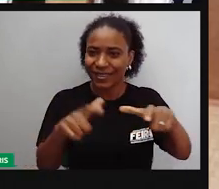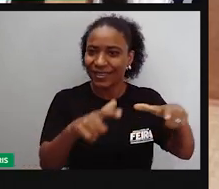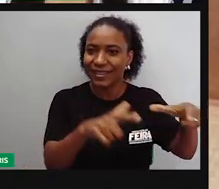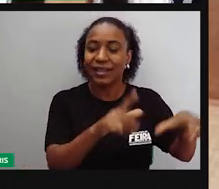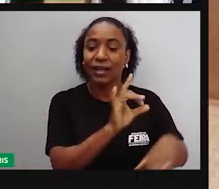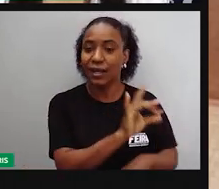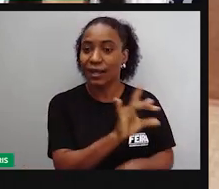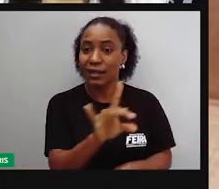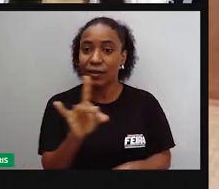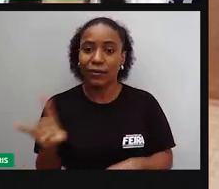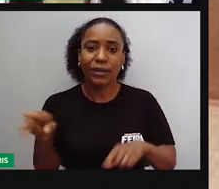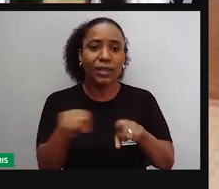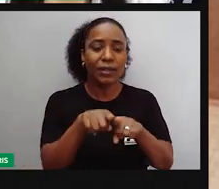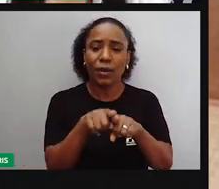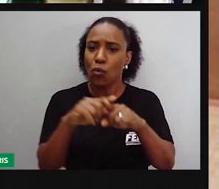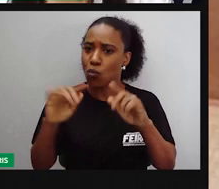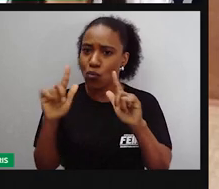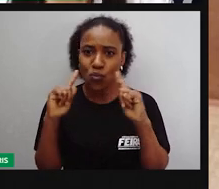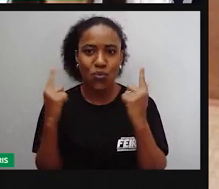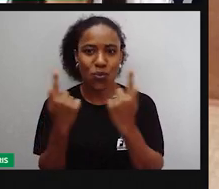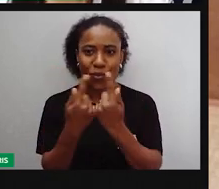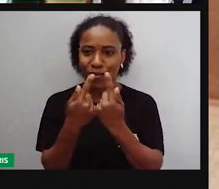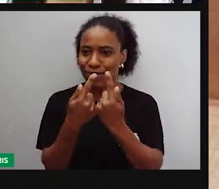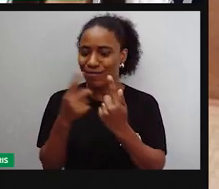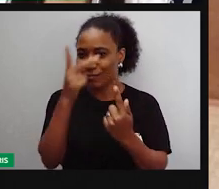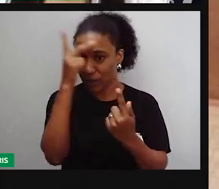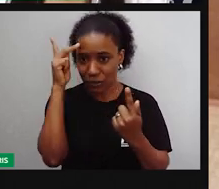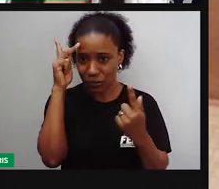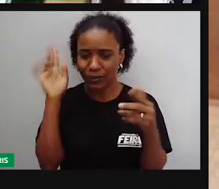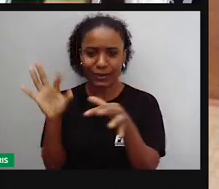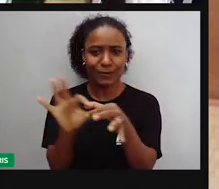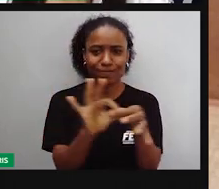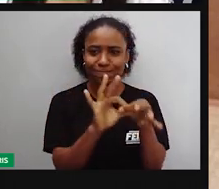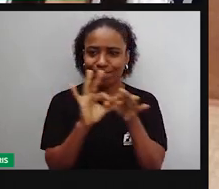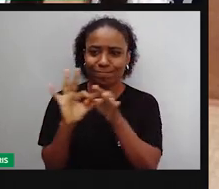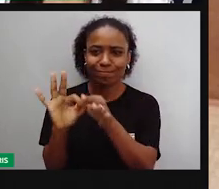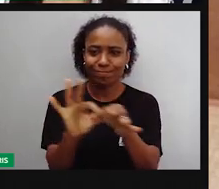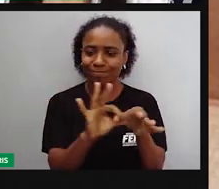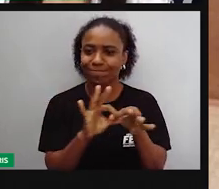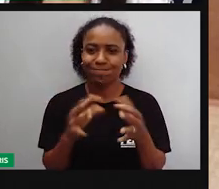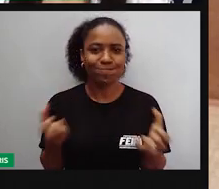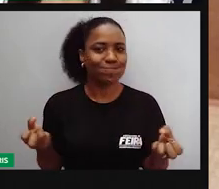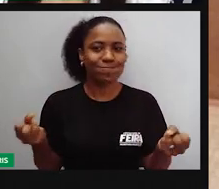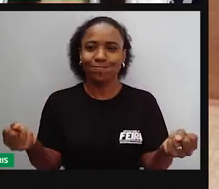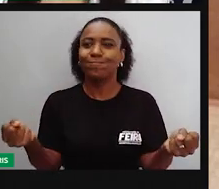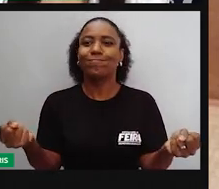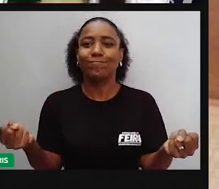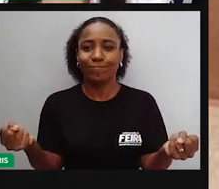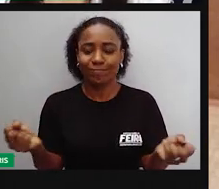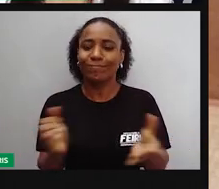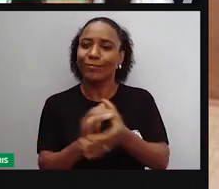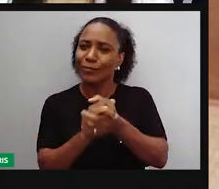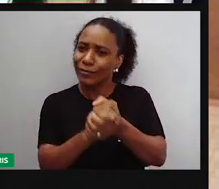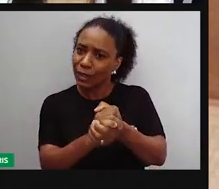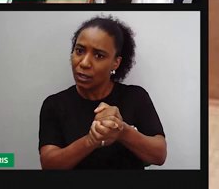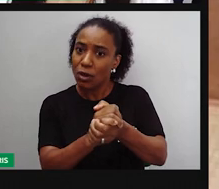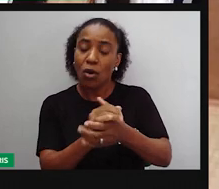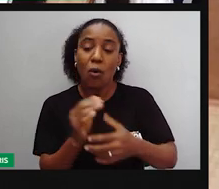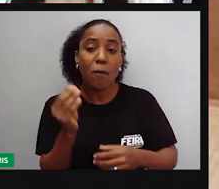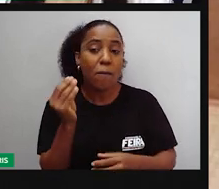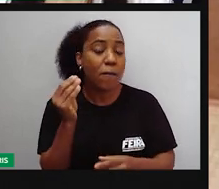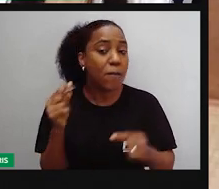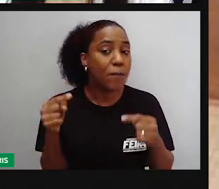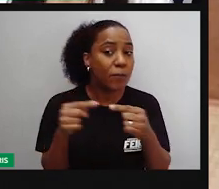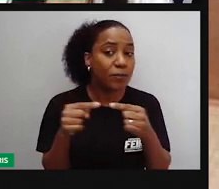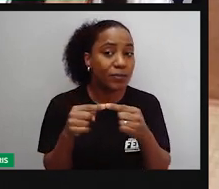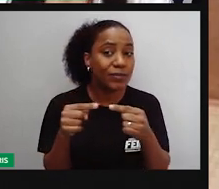E traz também um grupo aí de pessoas unidas, né? Dado às mãos. É para relacionar ao